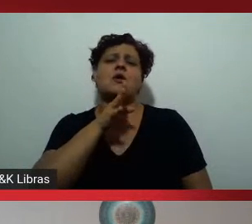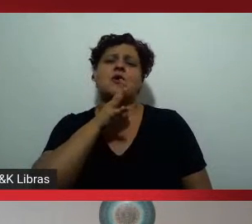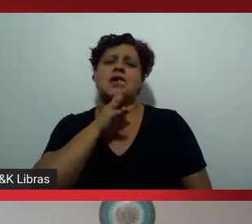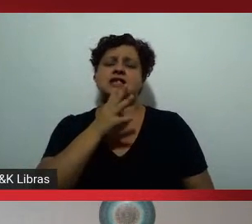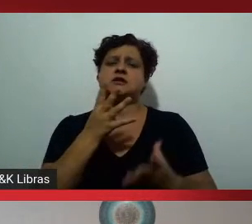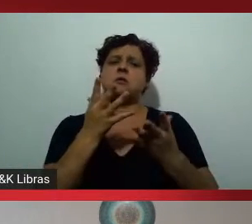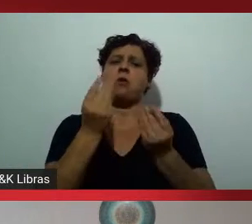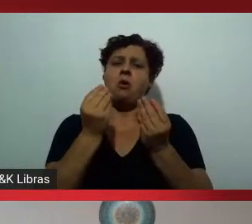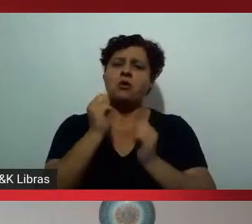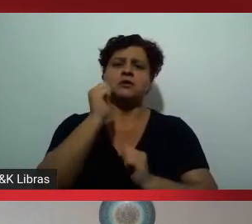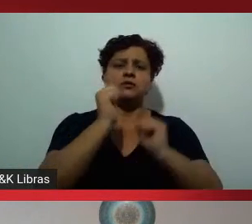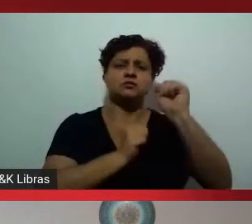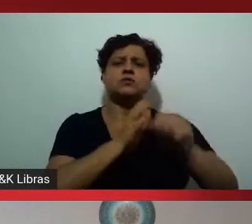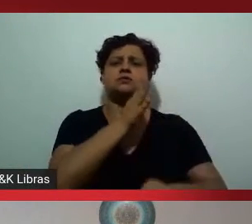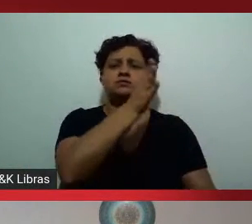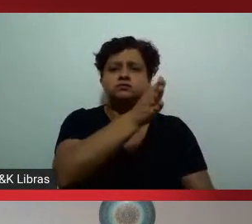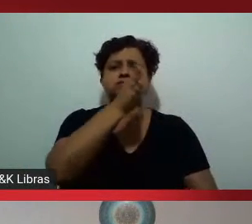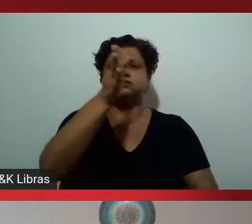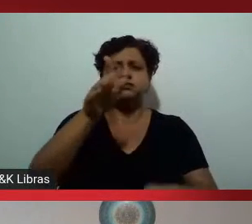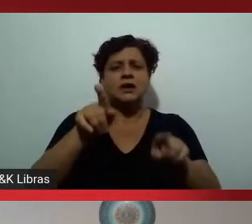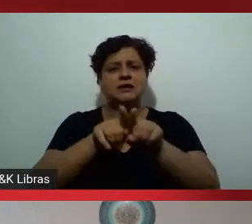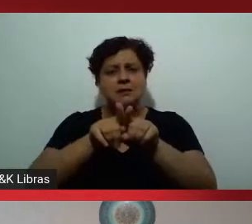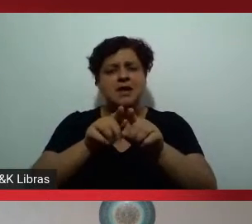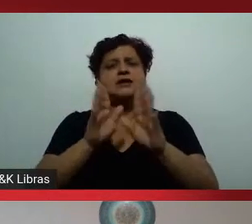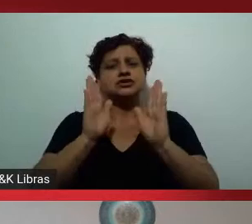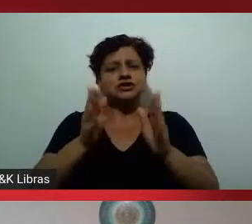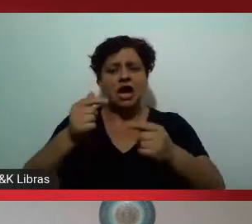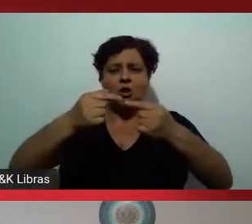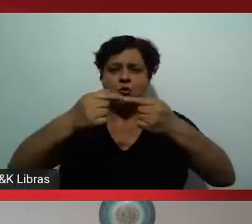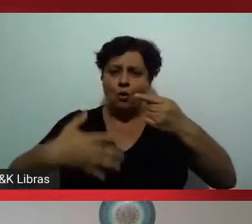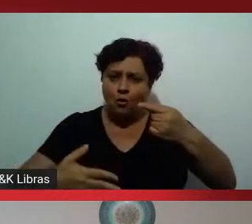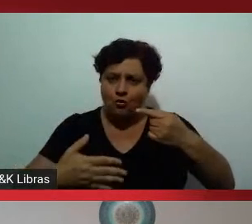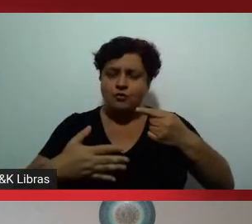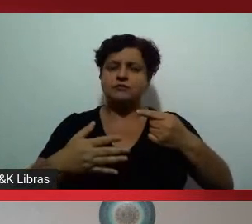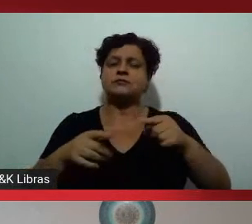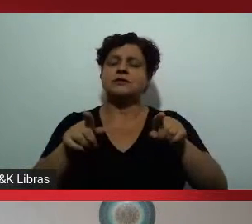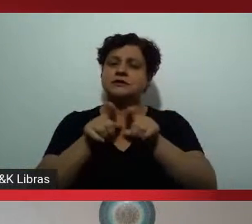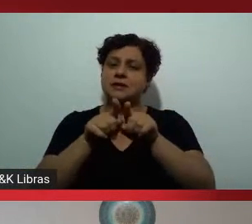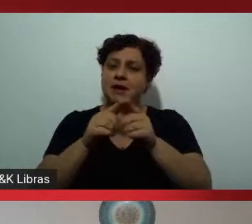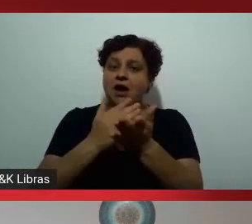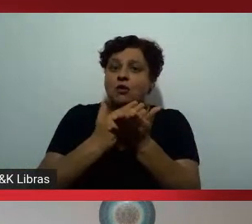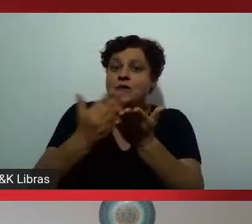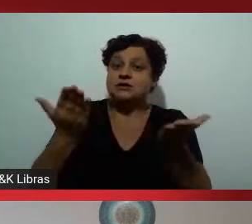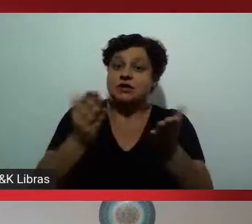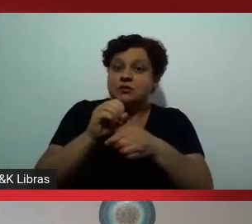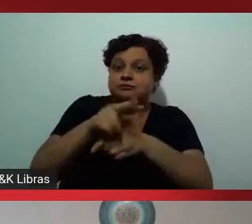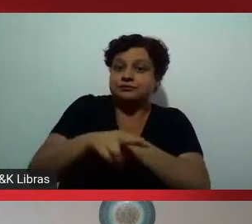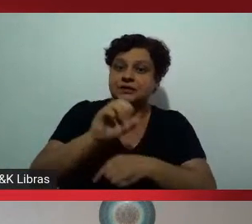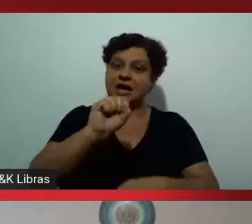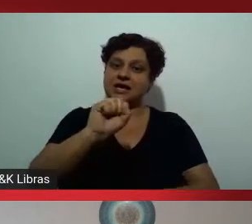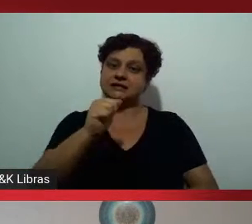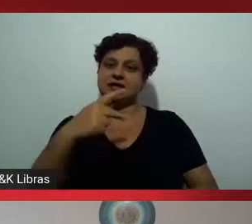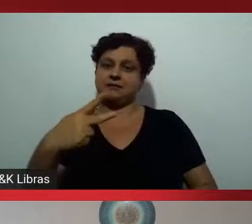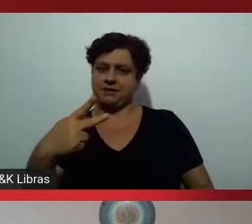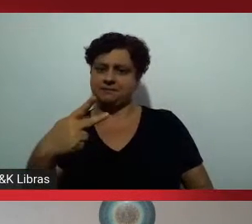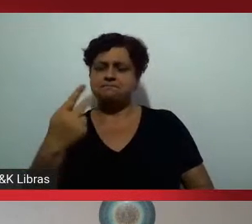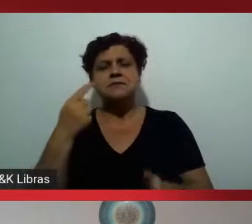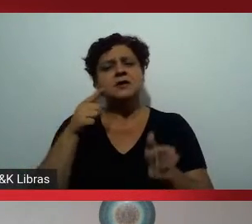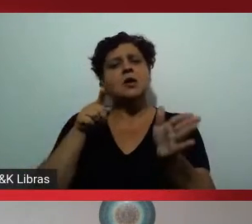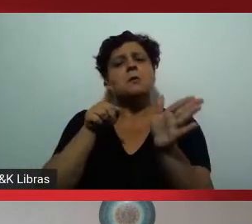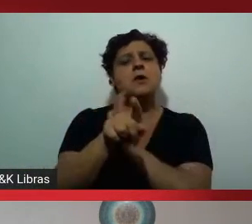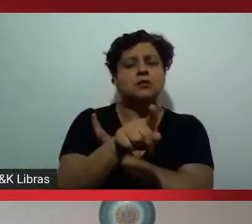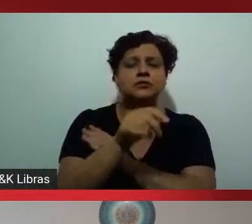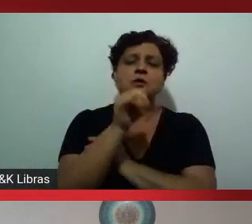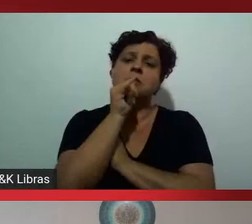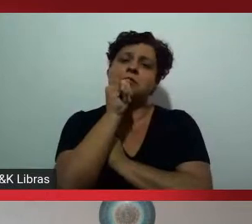organizações como o Google e agora mais recentemente assumindo a SAP o que o mundo corporativo